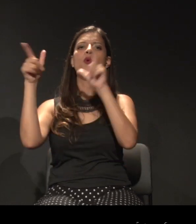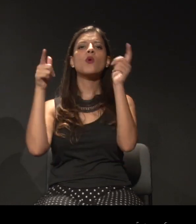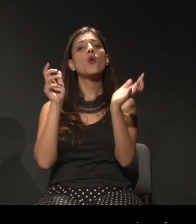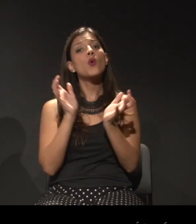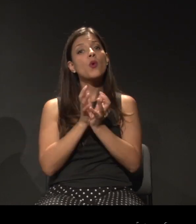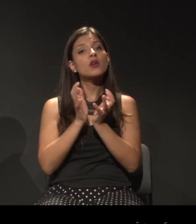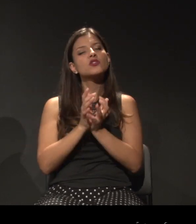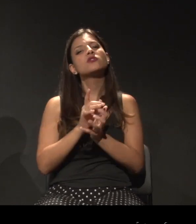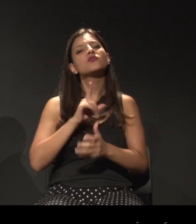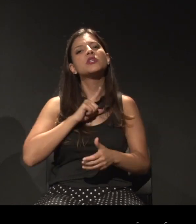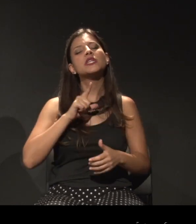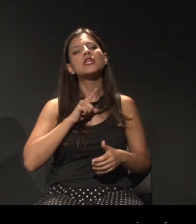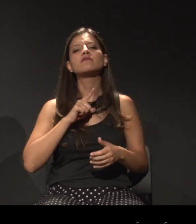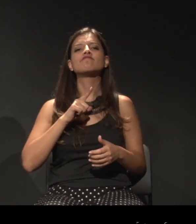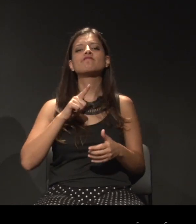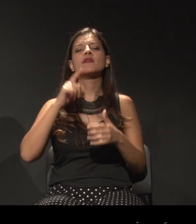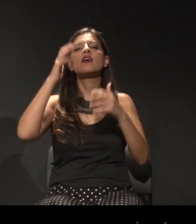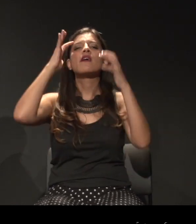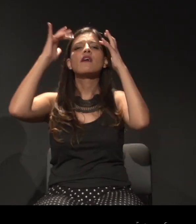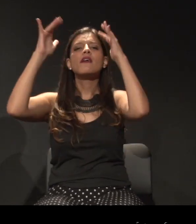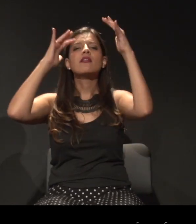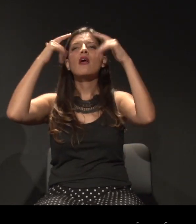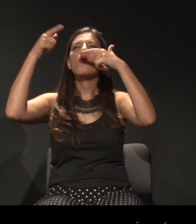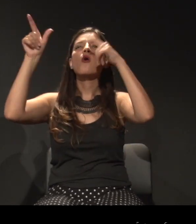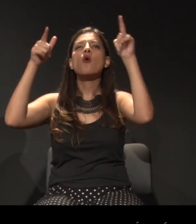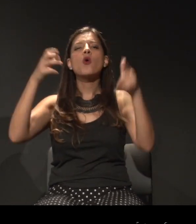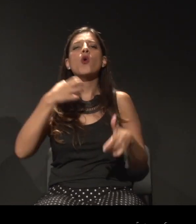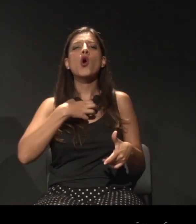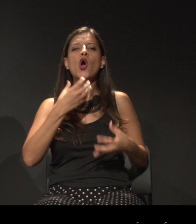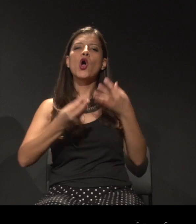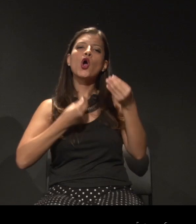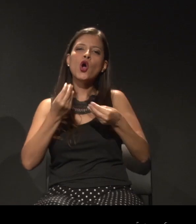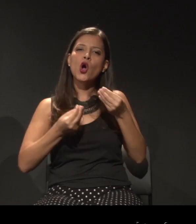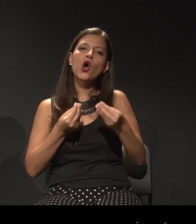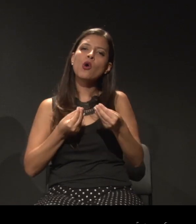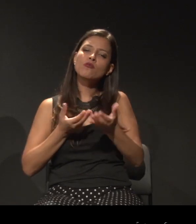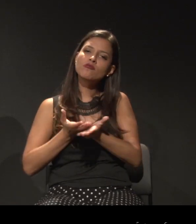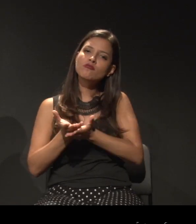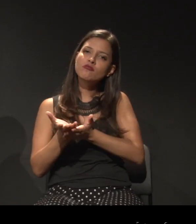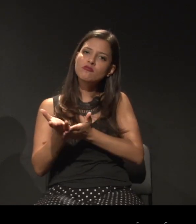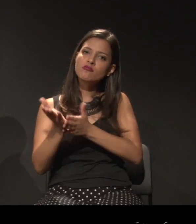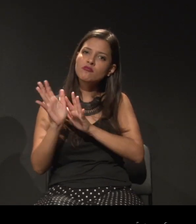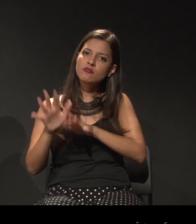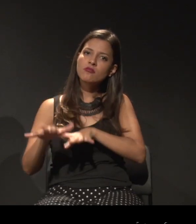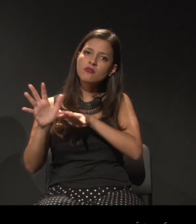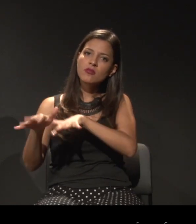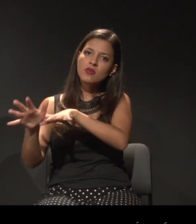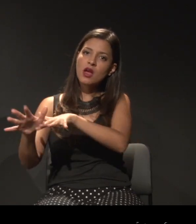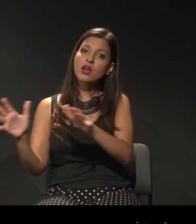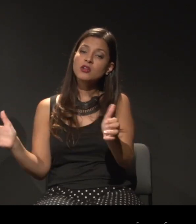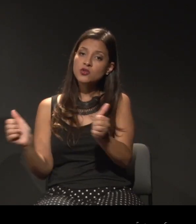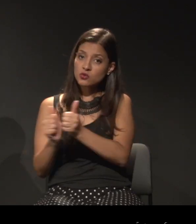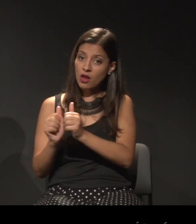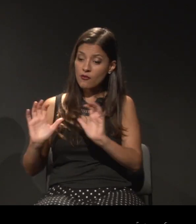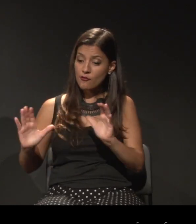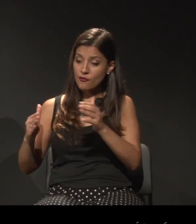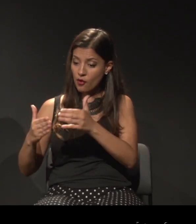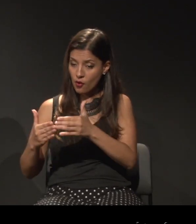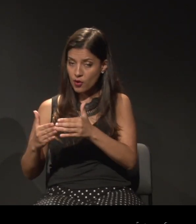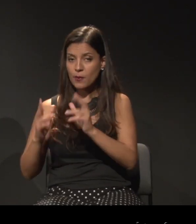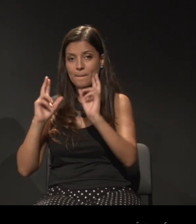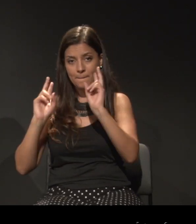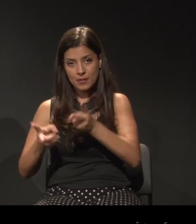que tinham uma ideia, outras ideias e outras formas de caminhada se juntaram para formar o Fórum Permanente de Danças Contemporâneas.